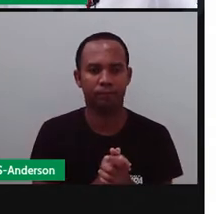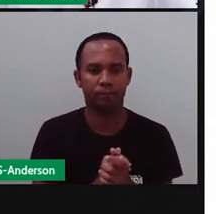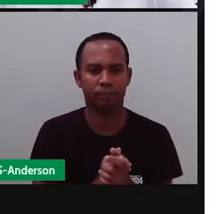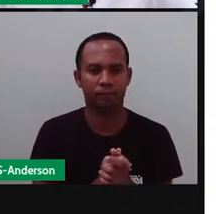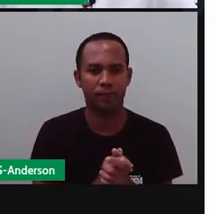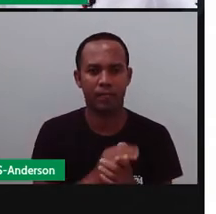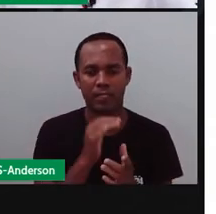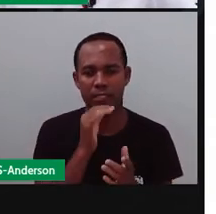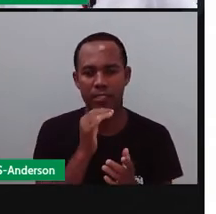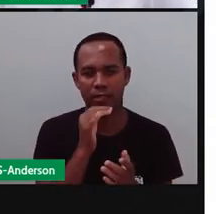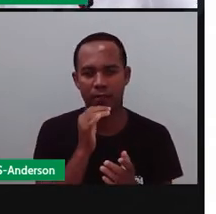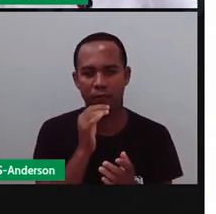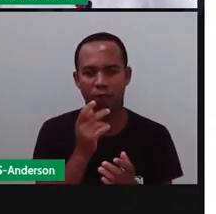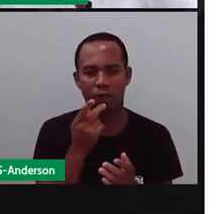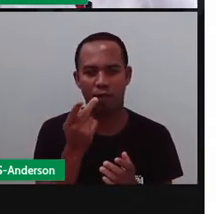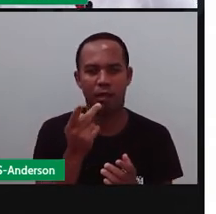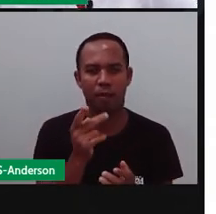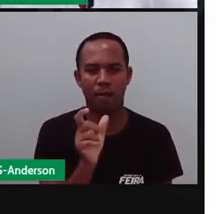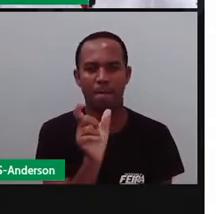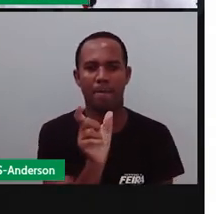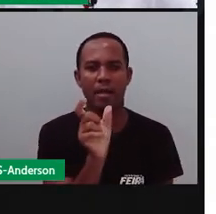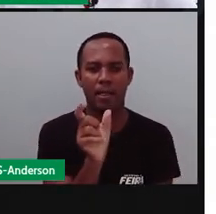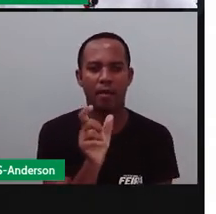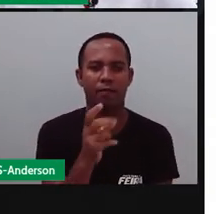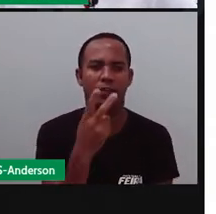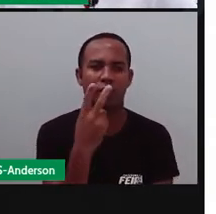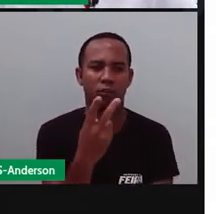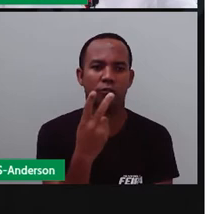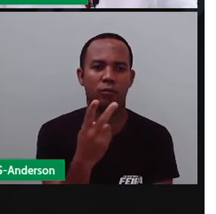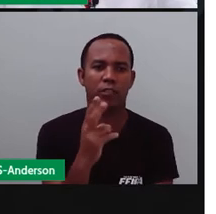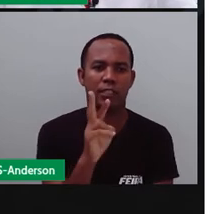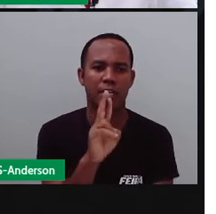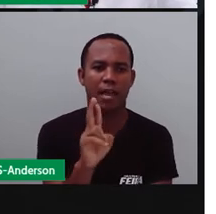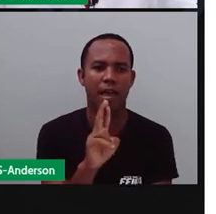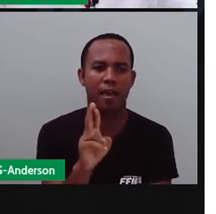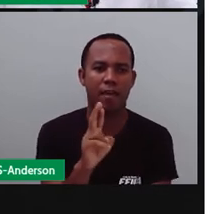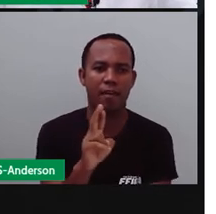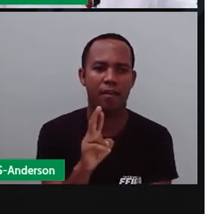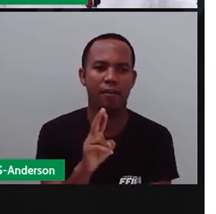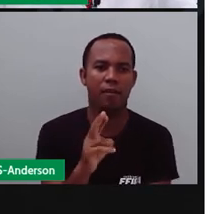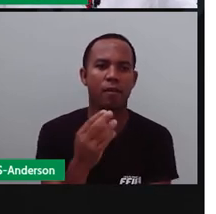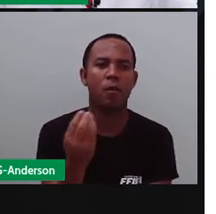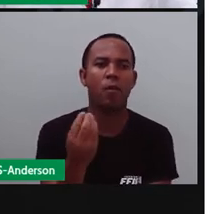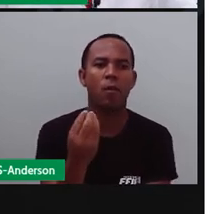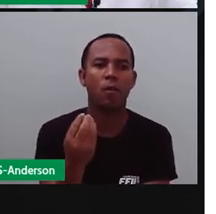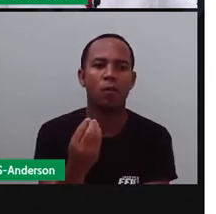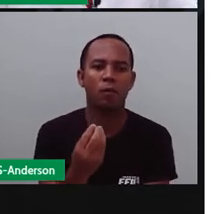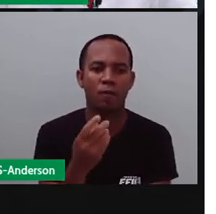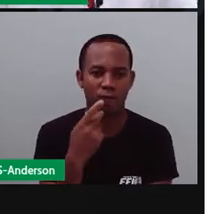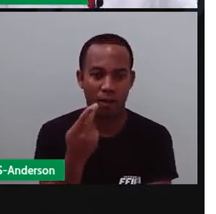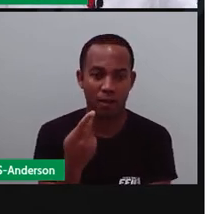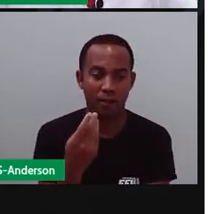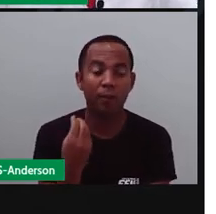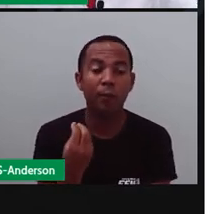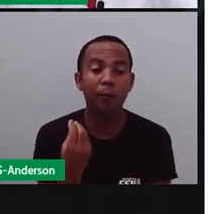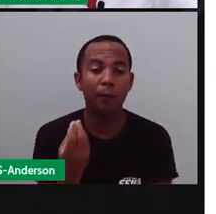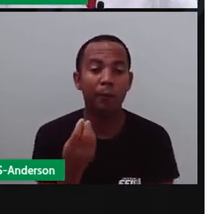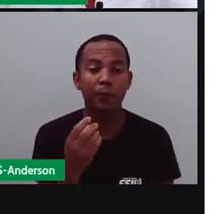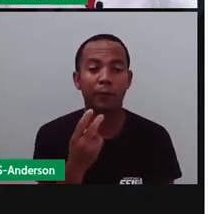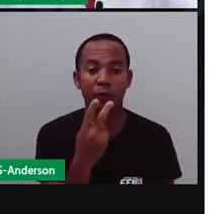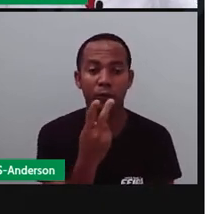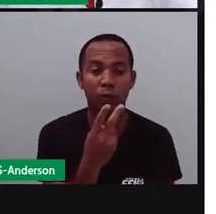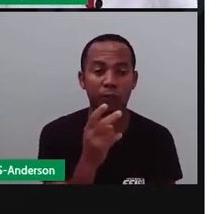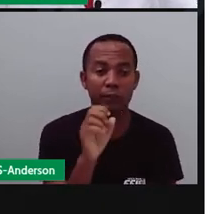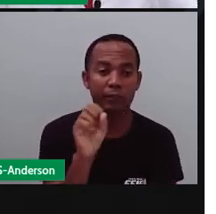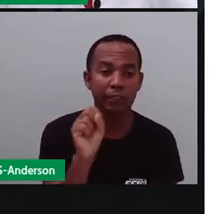Quando eu falo uma palavra com dois R's, por exemplo, eu faço o Dois R's no meio da palavra? Com dois S's.